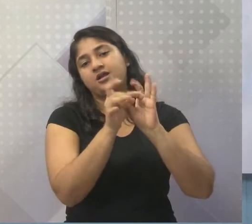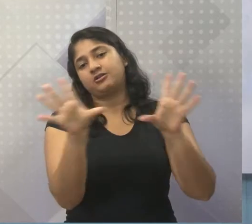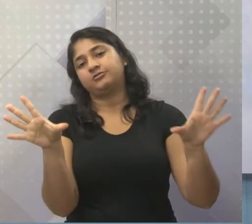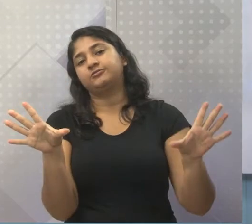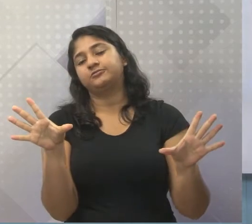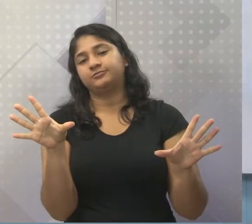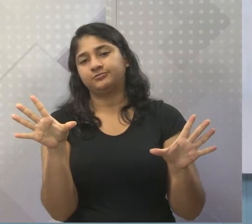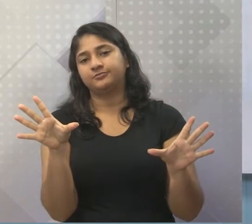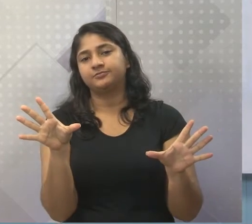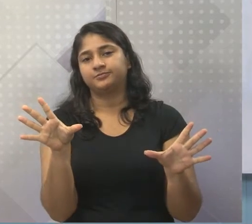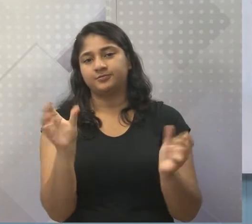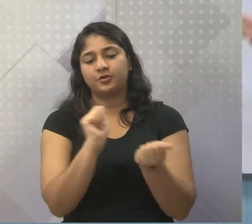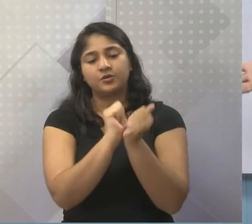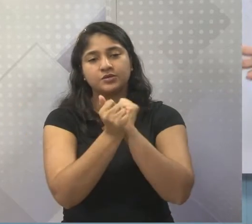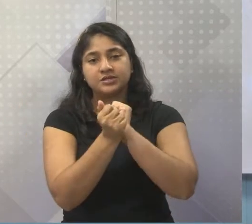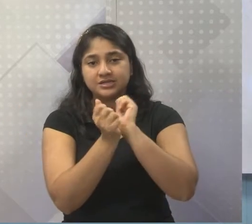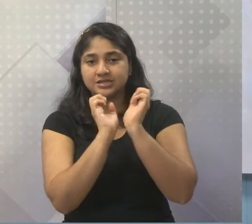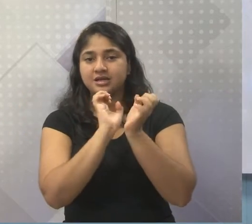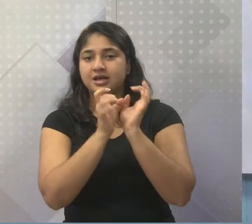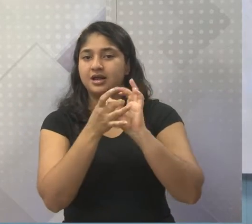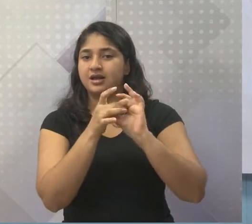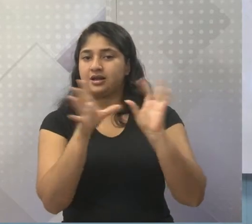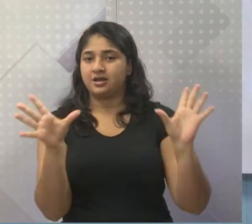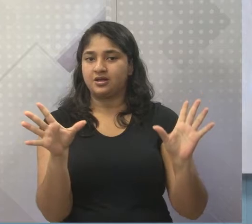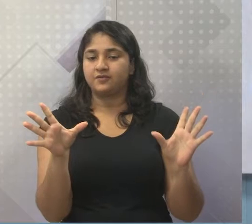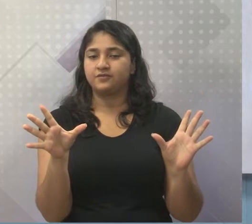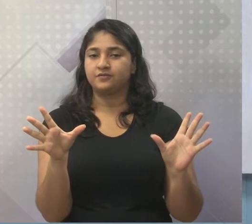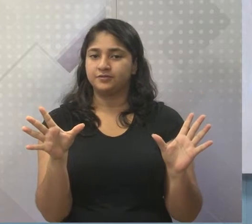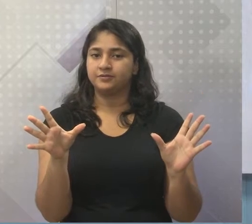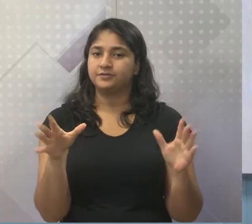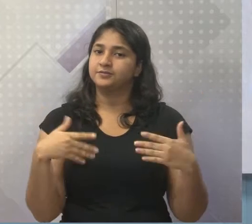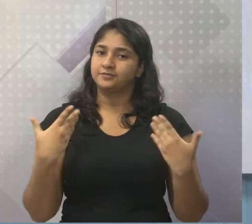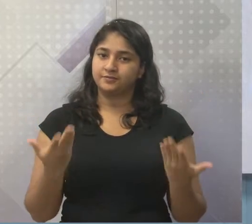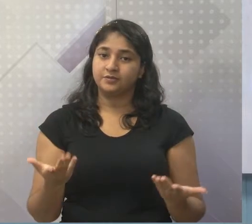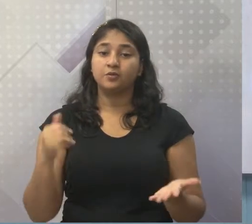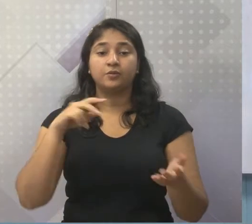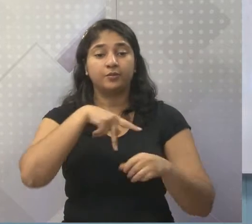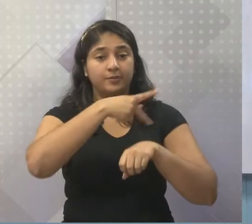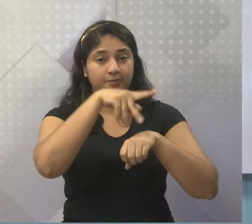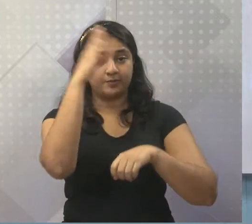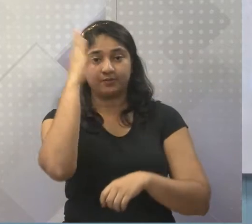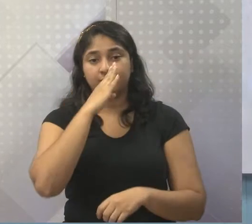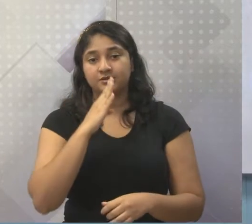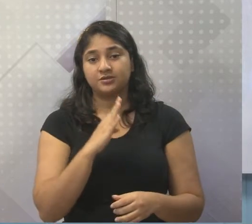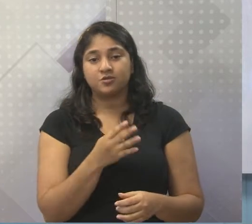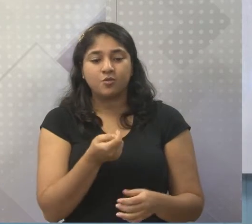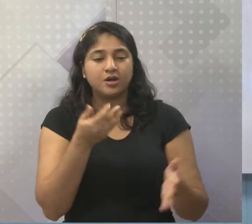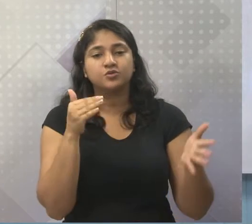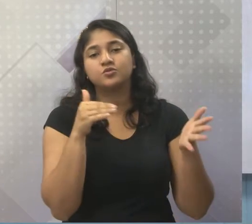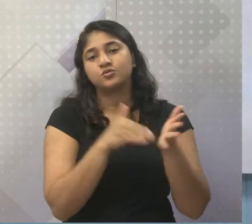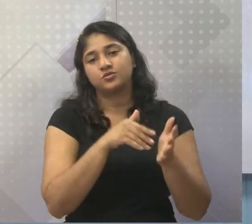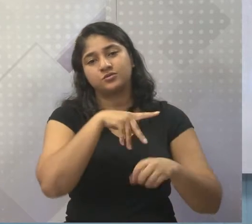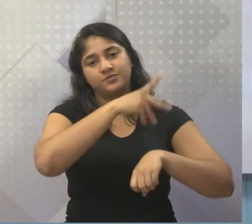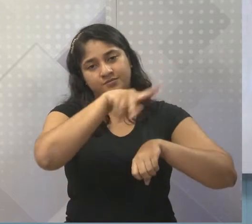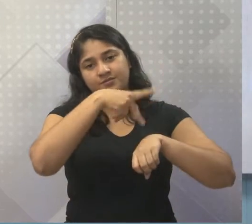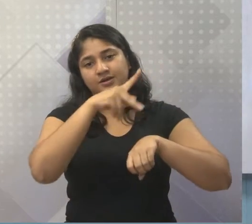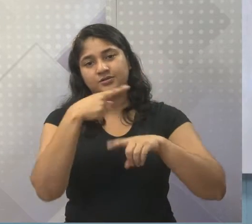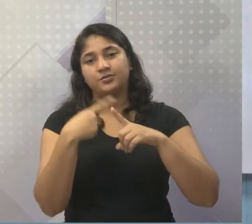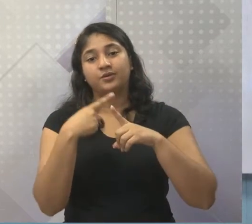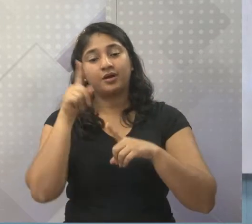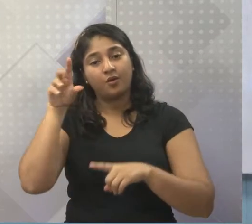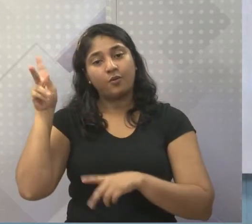liberdade dos escravos, dos escravizados, que a gente não usa mais escravos, tá? São esses escravizados, porque eles foram forçados a ser escravos.